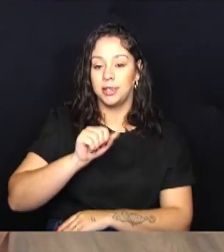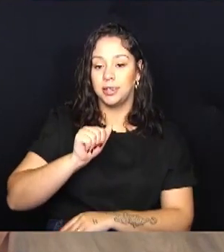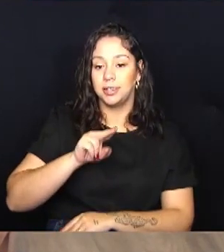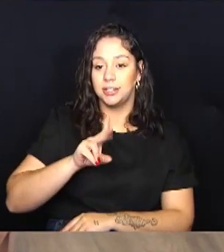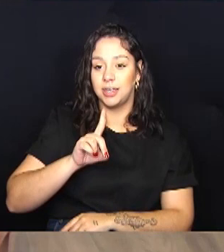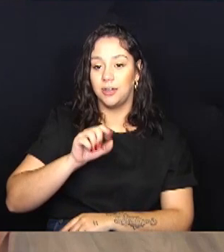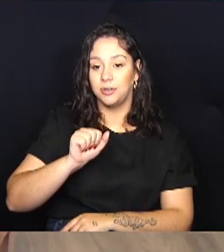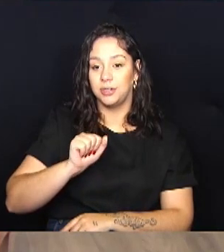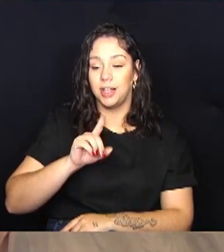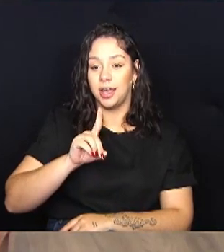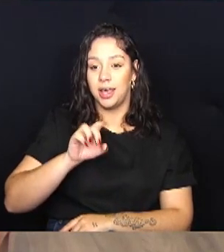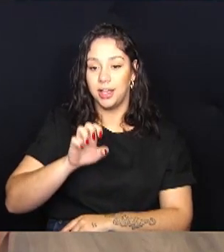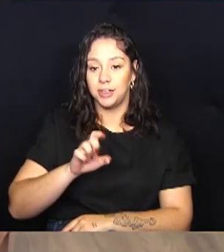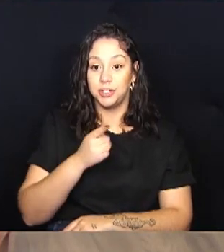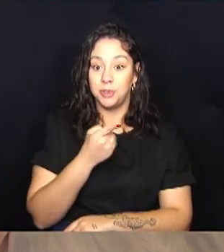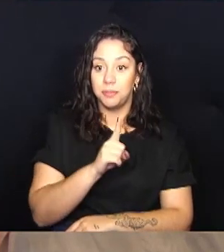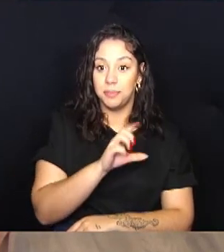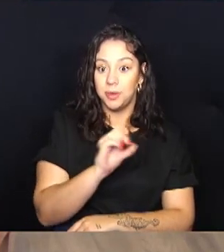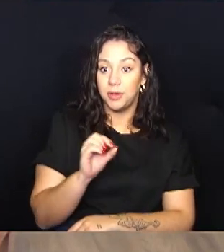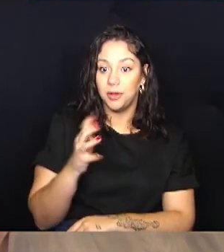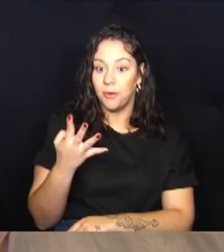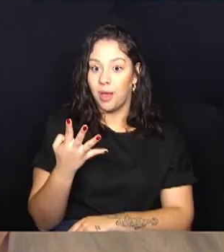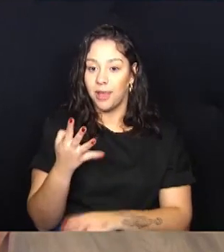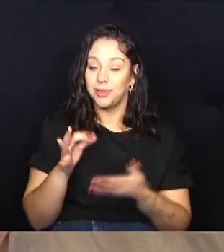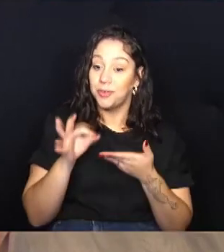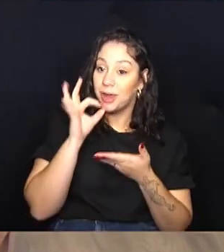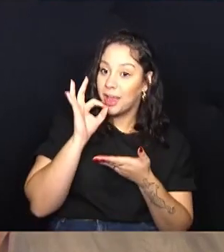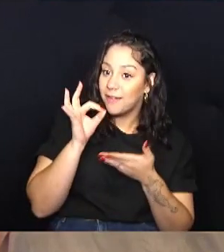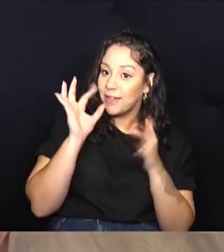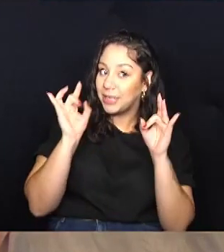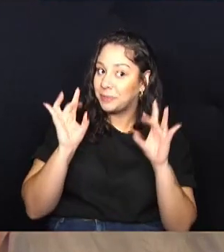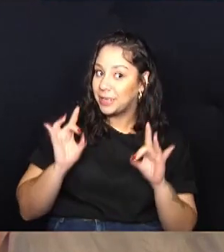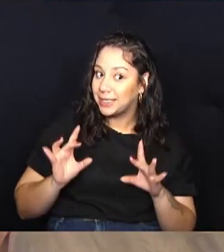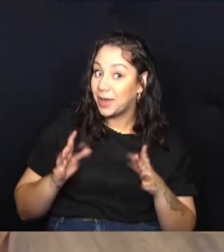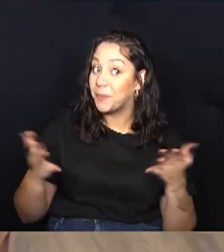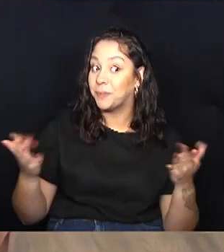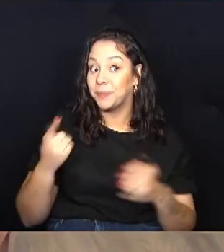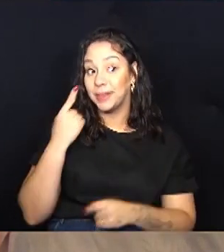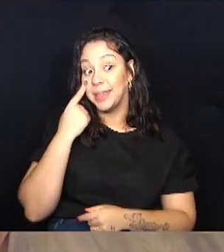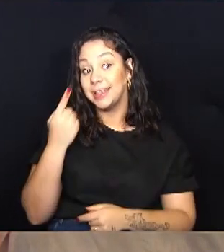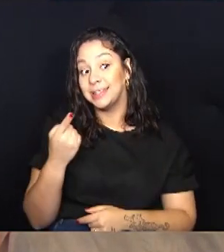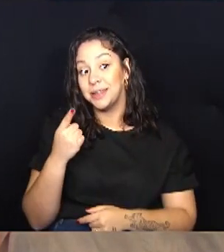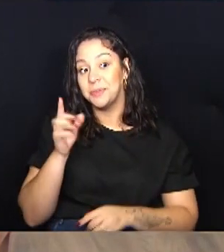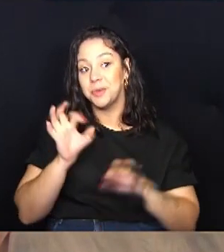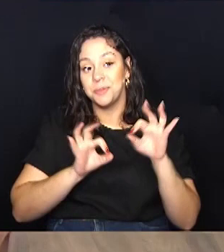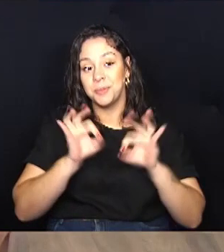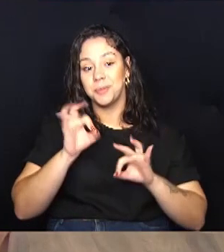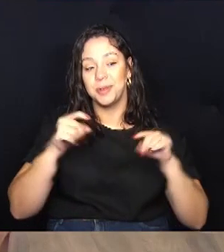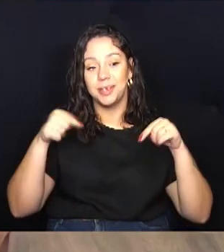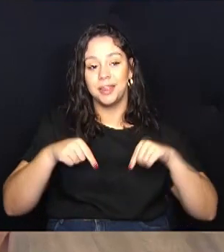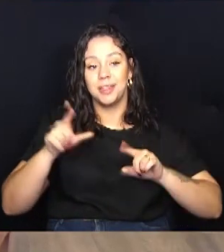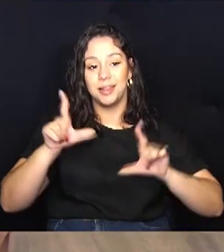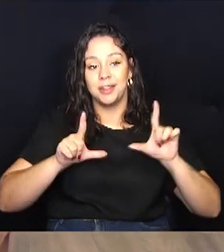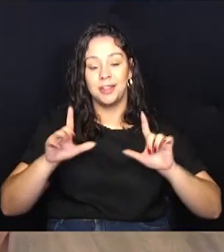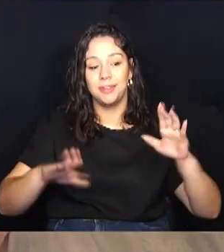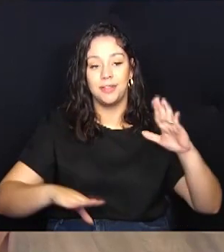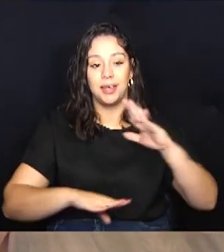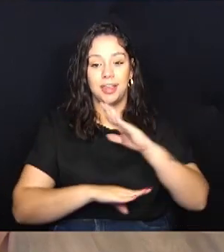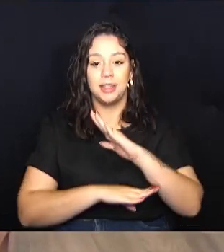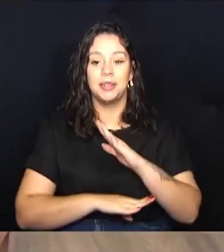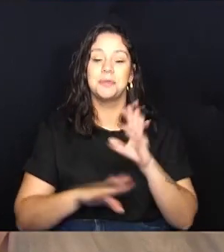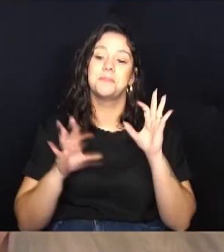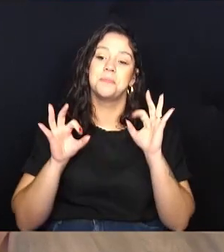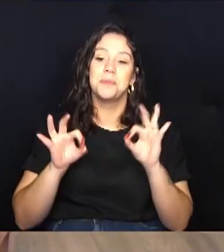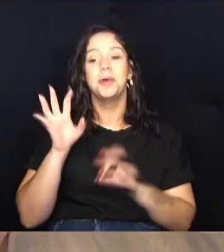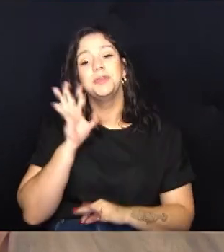inclusive, será que uma empresa, será que um café especial? Quem sabe, então. sabe. A programação aqui da TV Câmara Campinas, muito